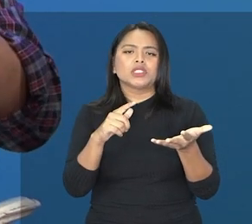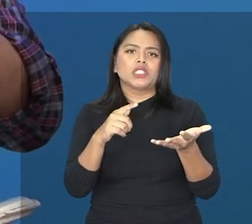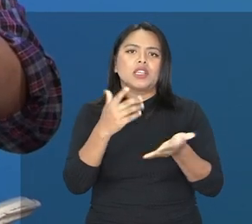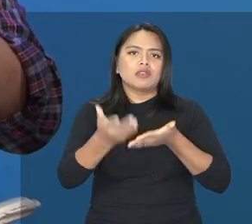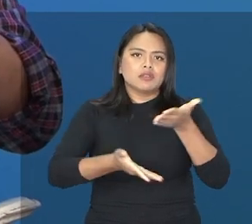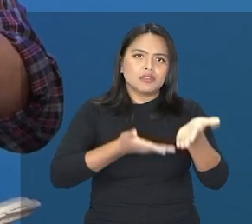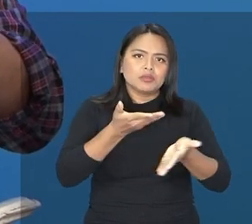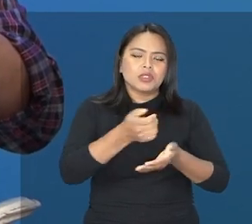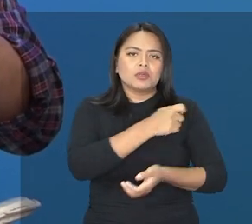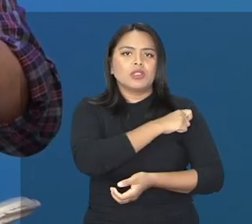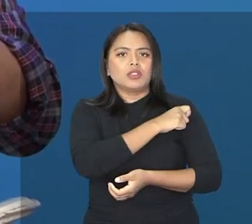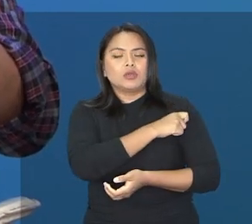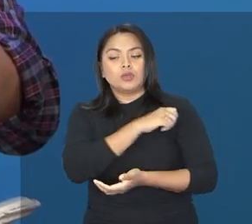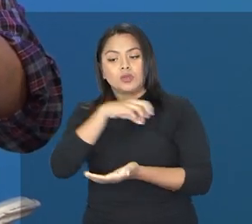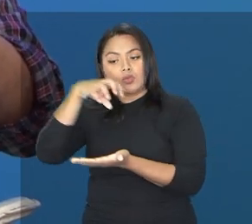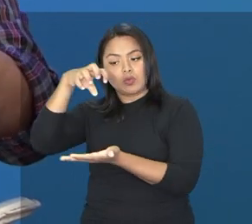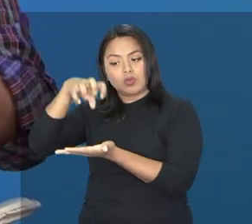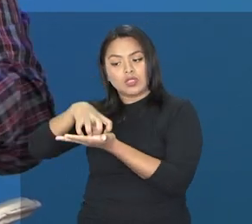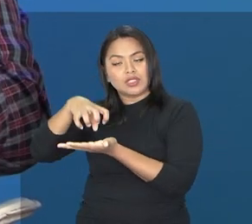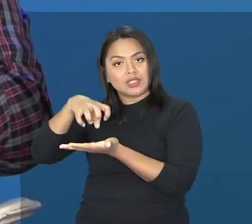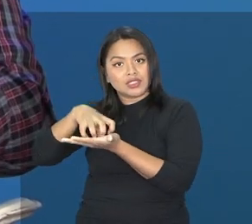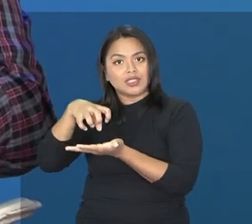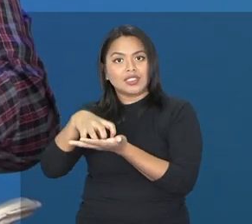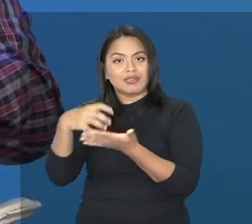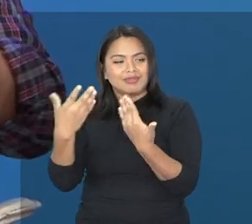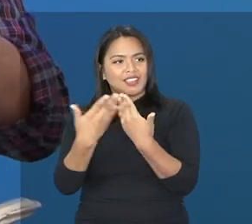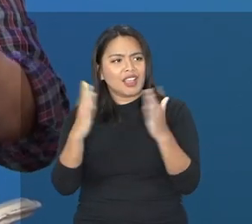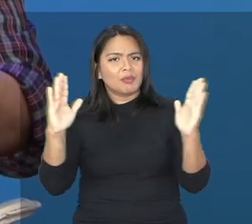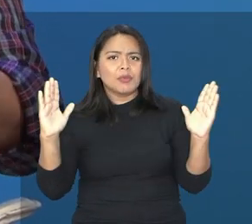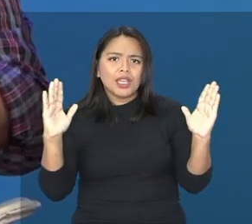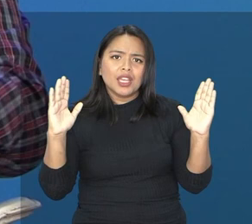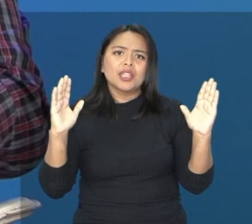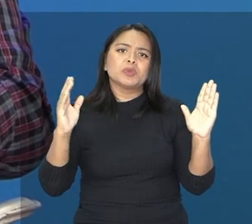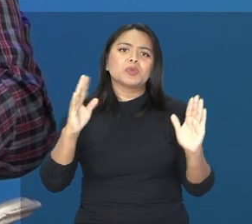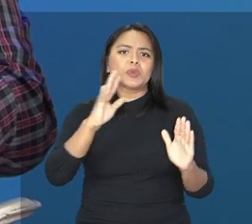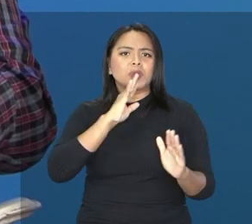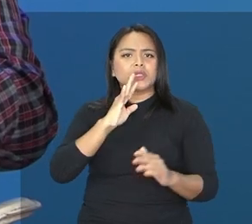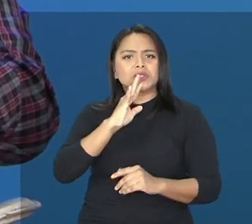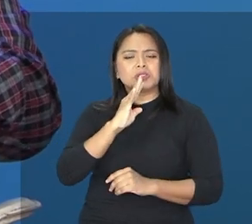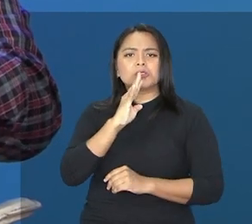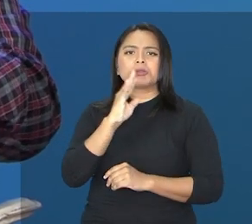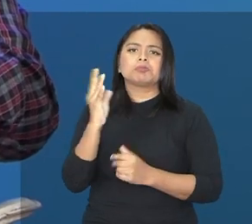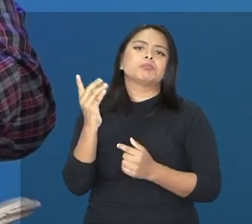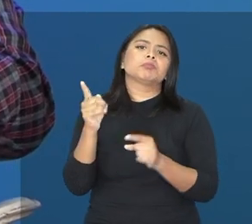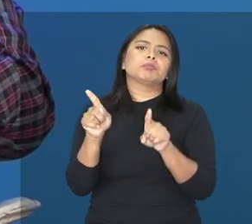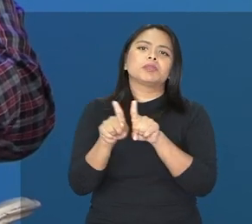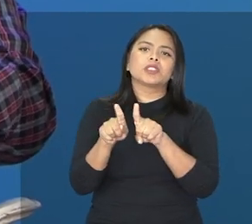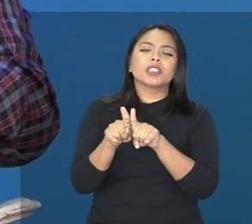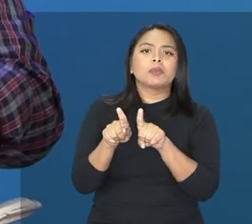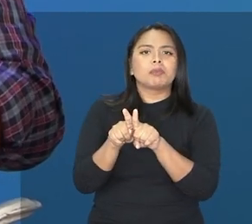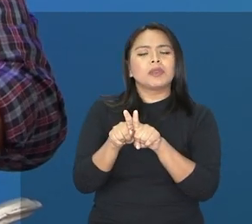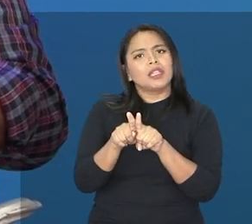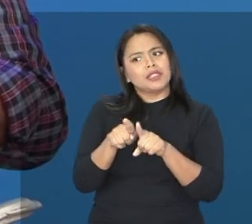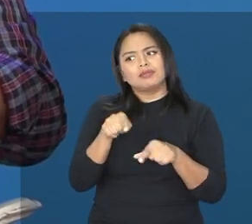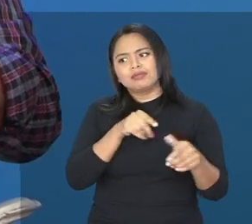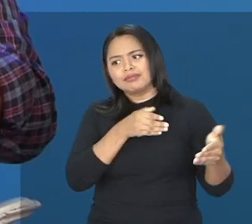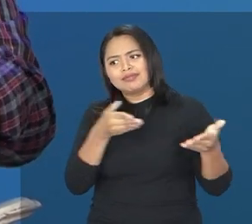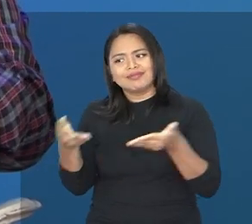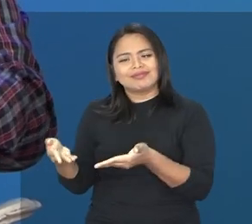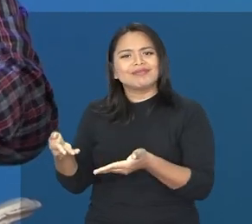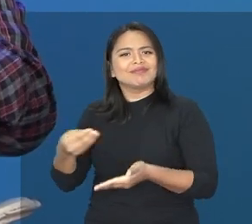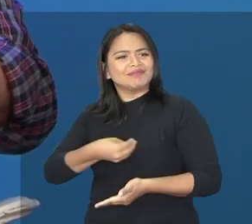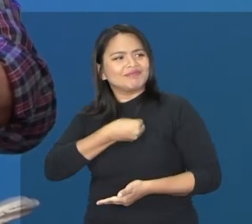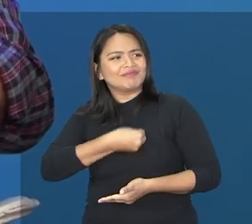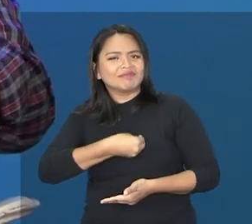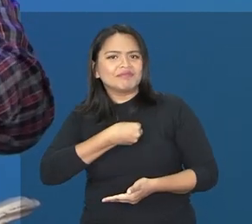centro, o centro, ele está aberto para que você possa conhecê-lo, para que você possa, inclusive, ir lá